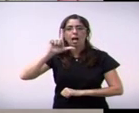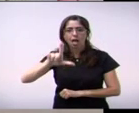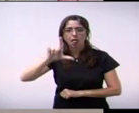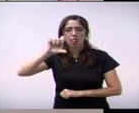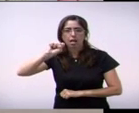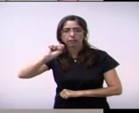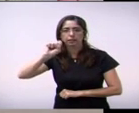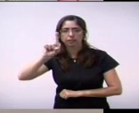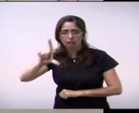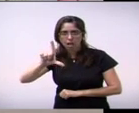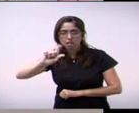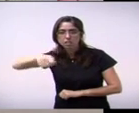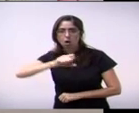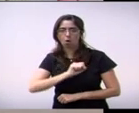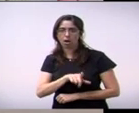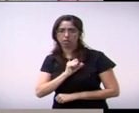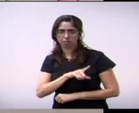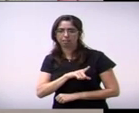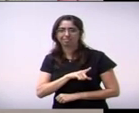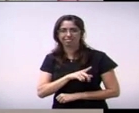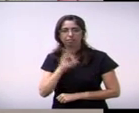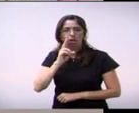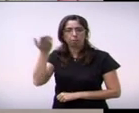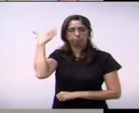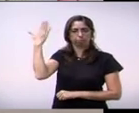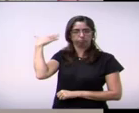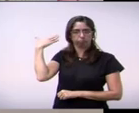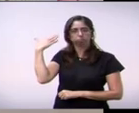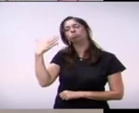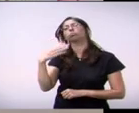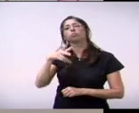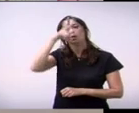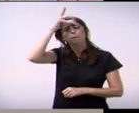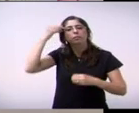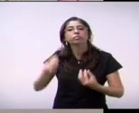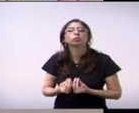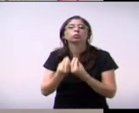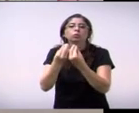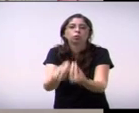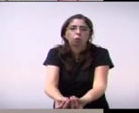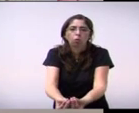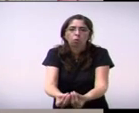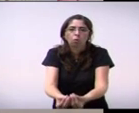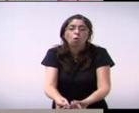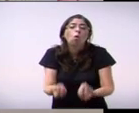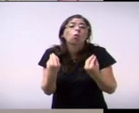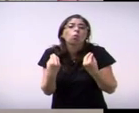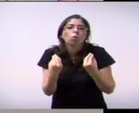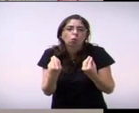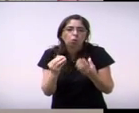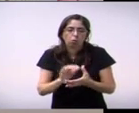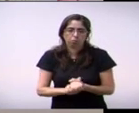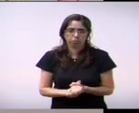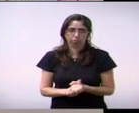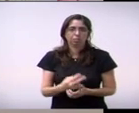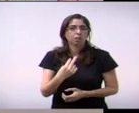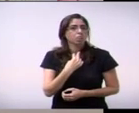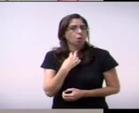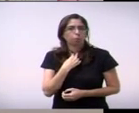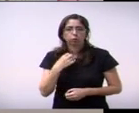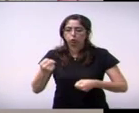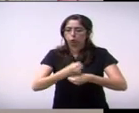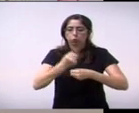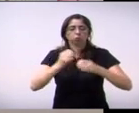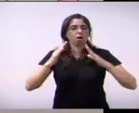o executivo na época falou que o executivo não poderia fazer caso naquele local devido a essas ações